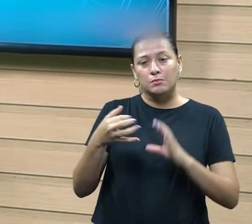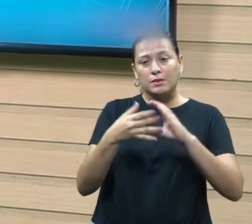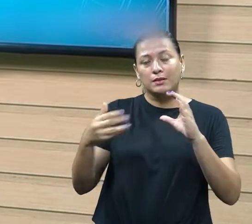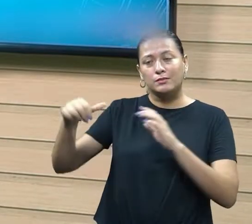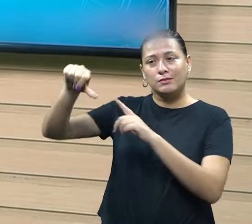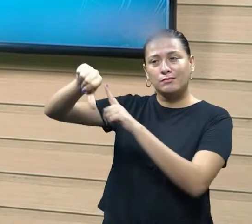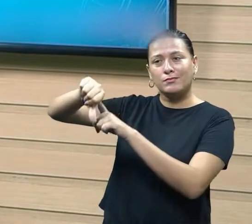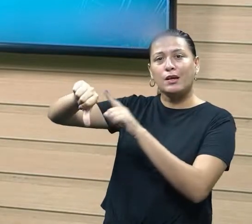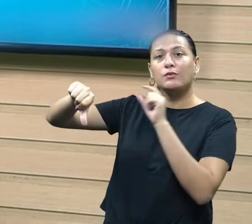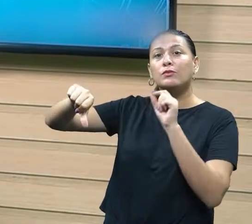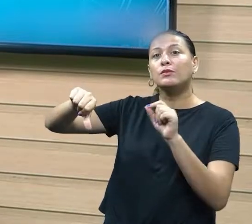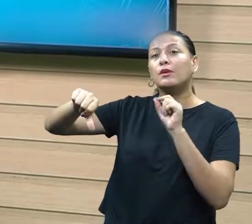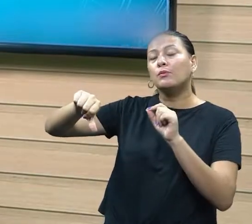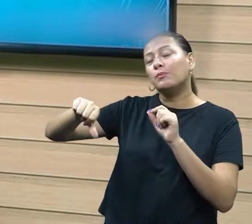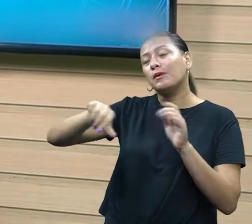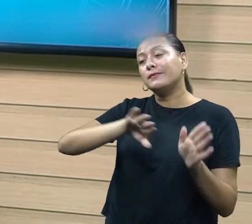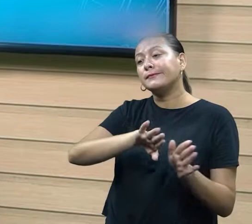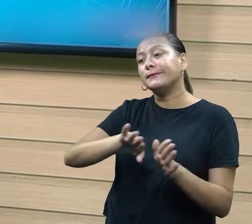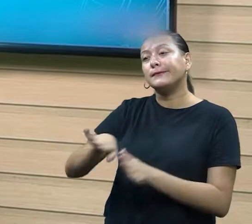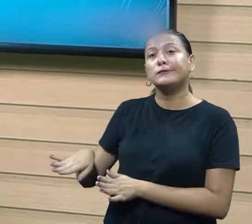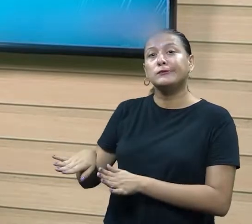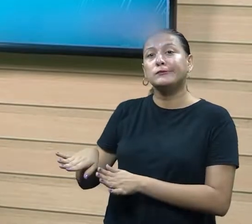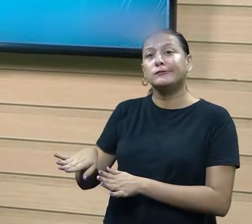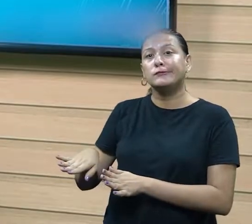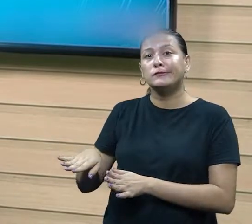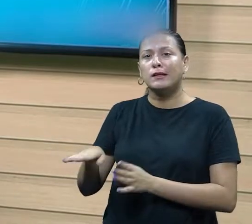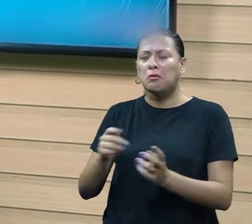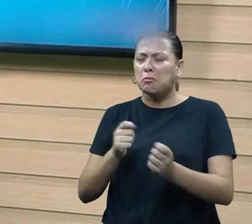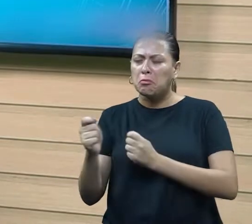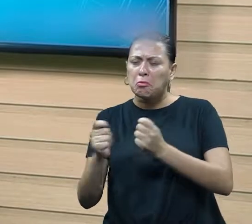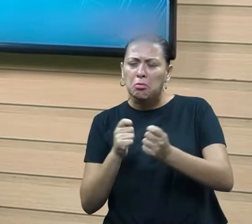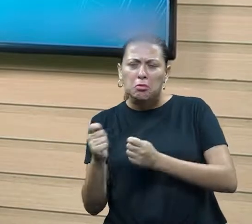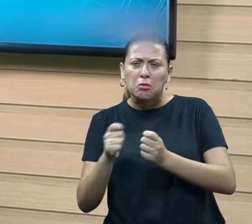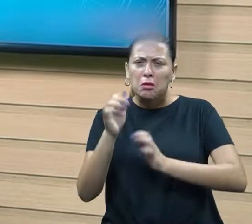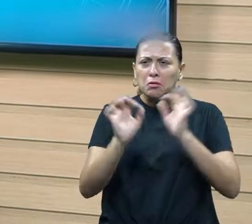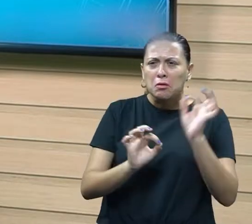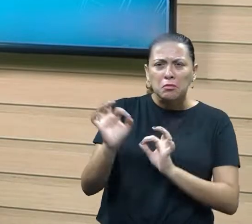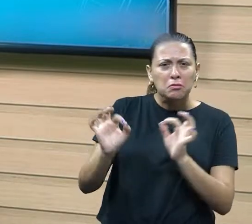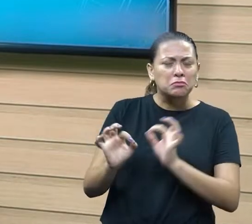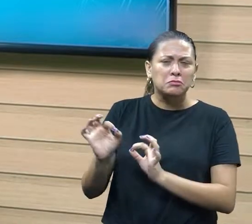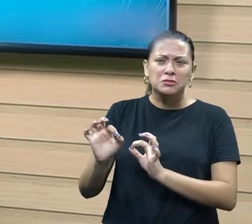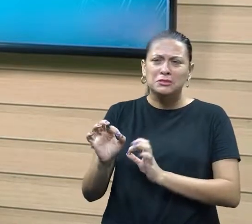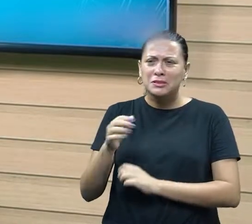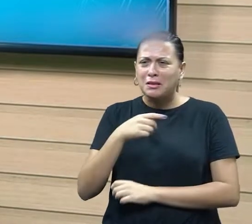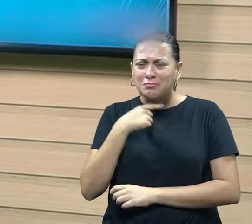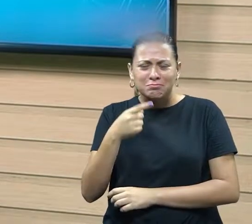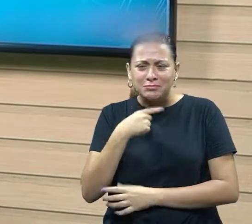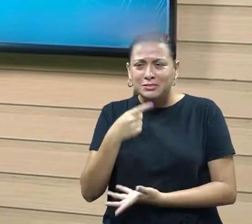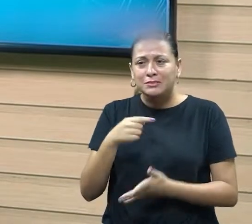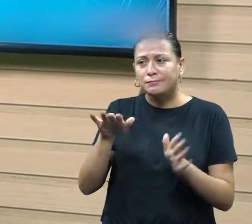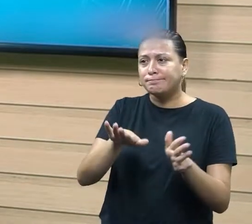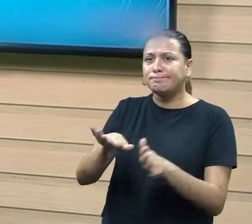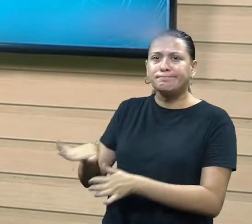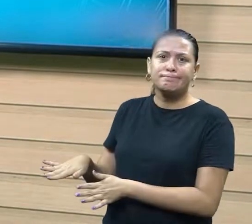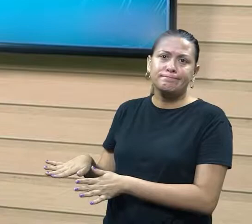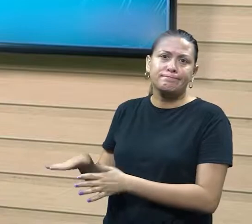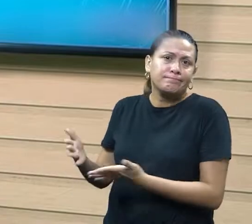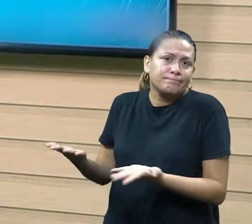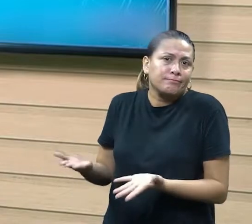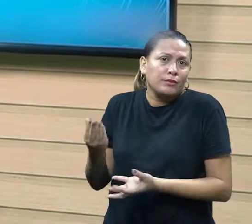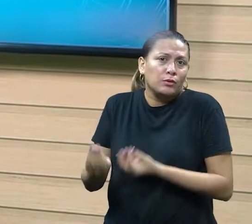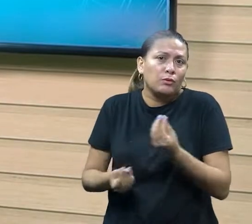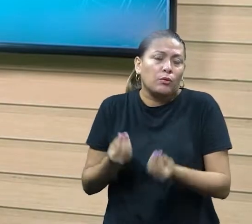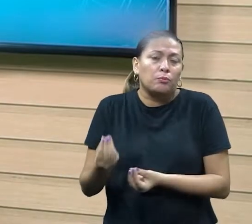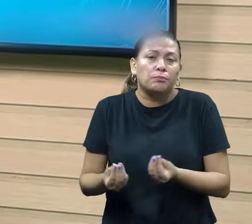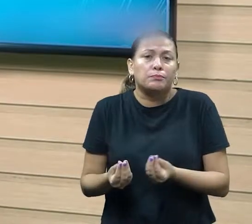justamente aí, de se retirar, né? Porque se ele não está conseguindo controlar, né? Então, ele acha necessário se retirar. Mas a gente tem que ter